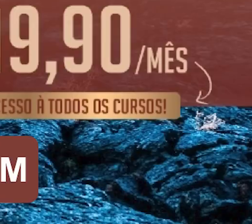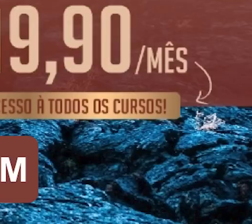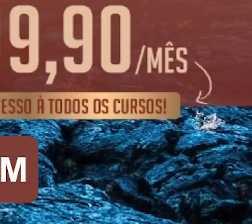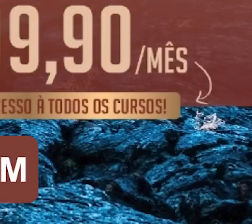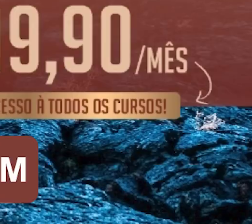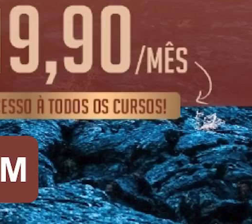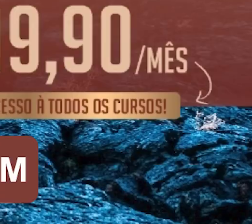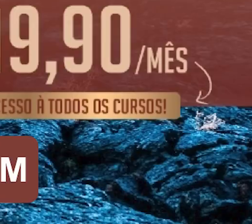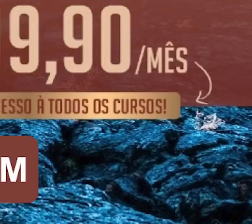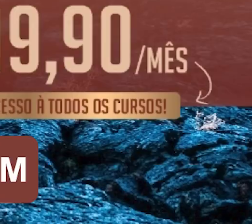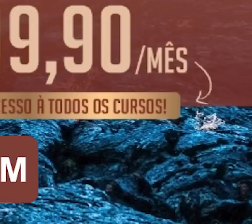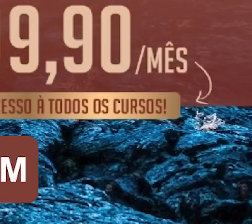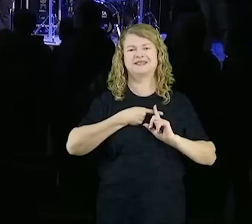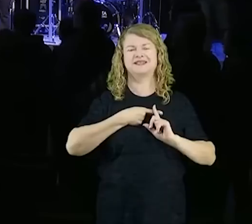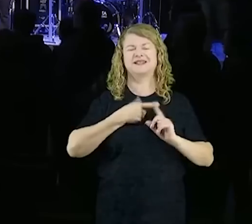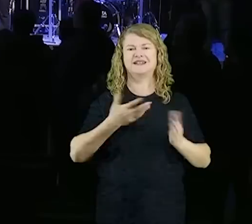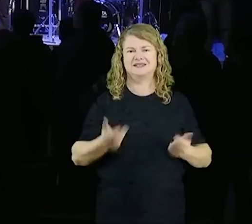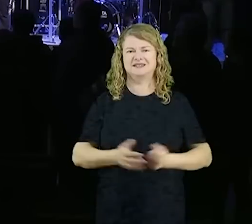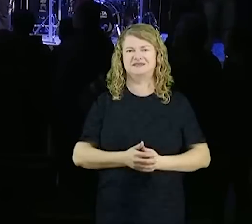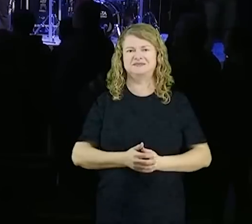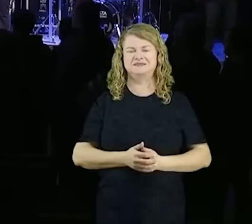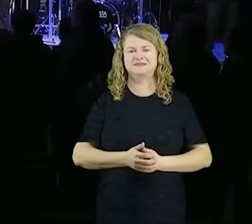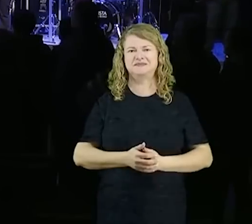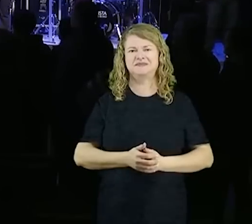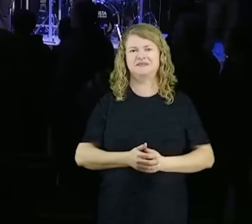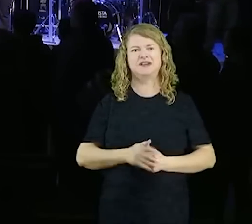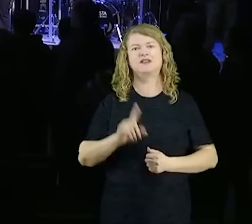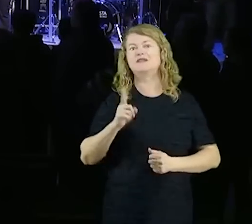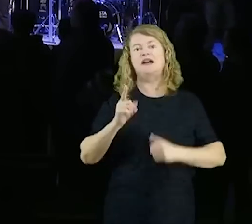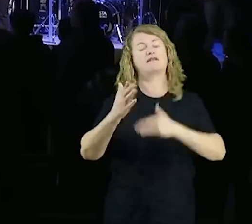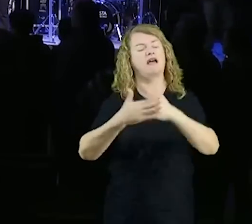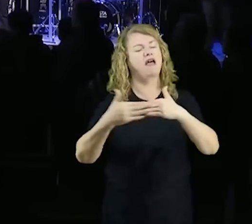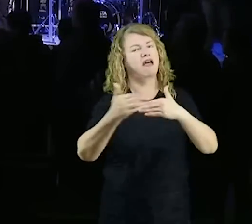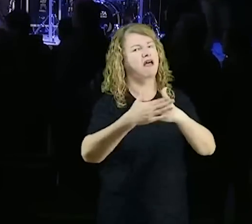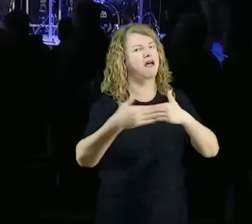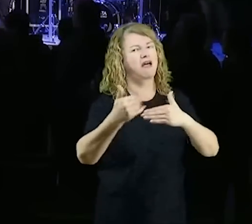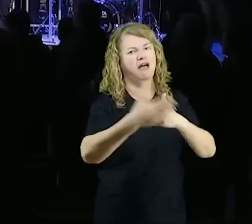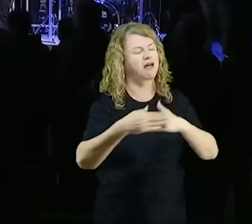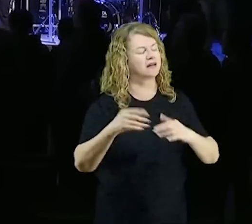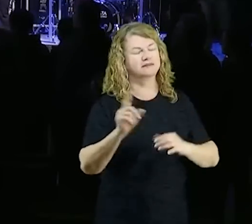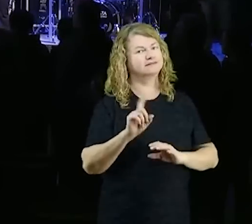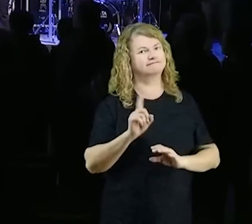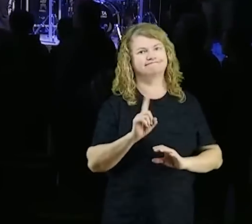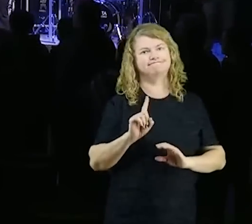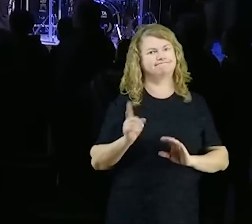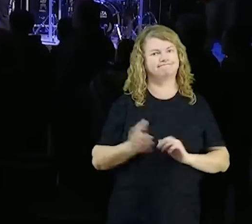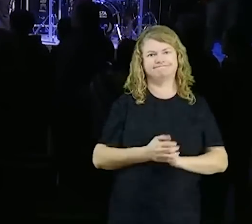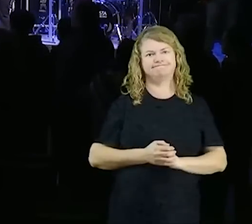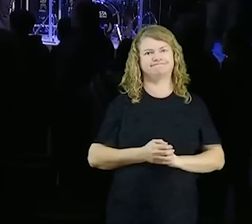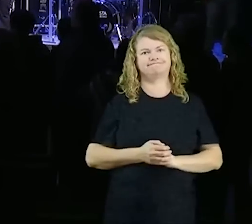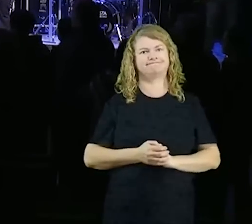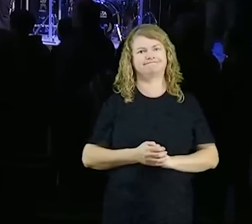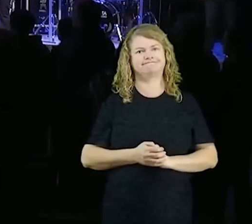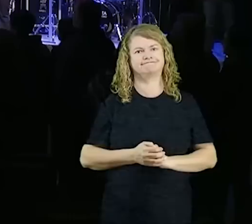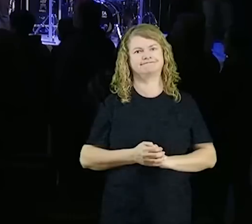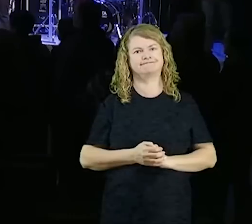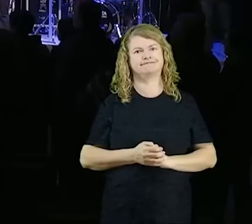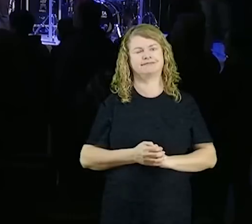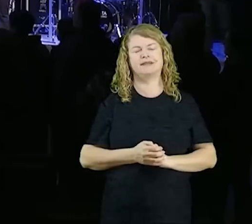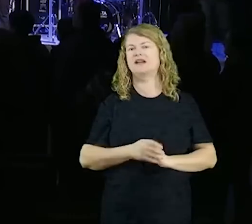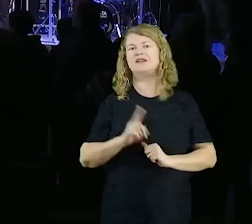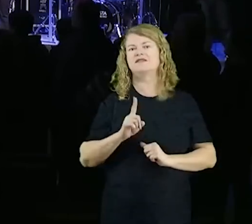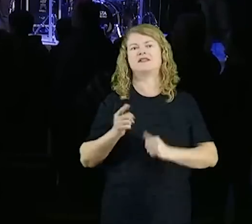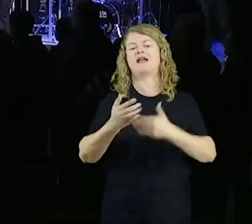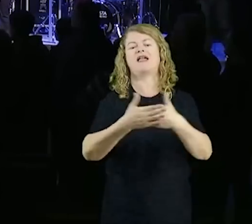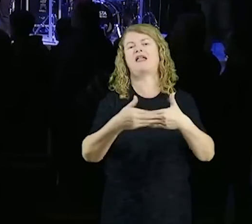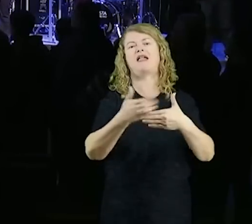mas não vai ficar contando historinha, para te agradar, eu não vou te entregar, um caminho doce, que vai te levar para o inferno, não